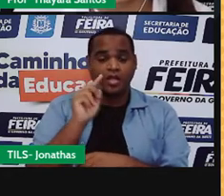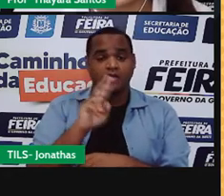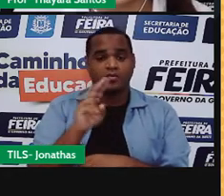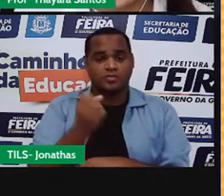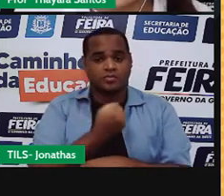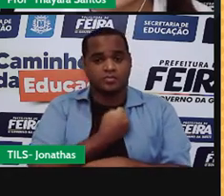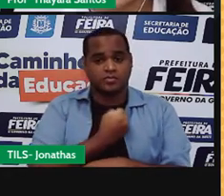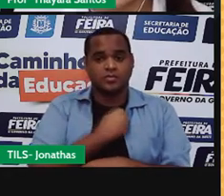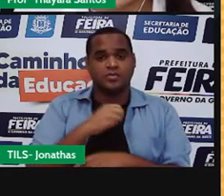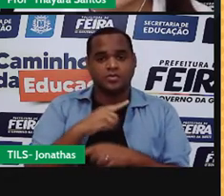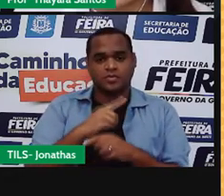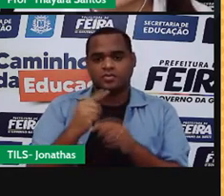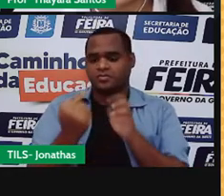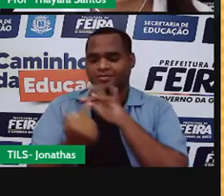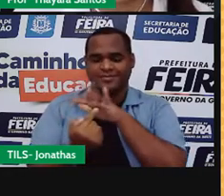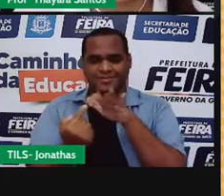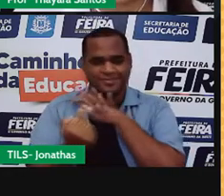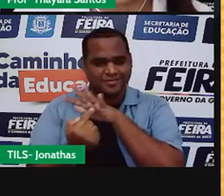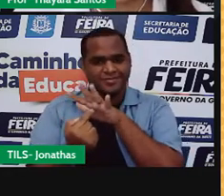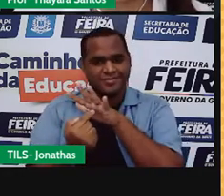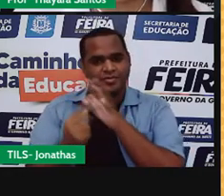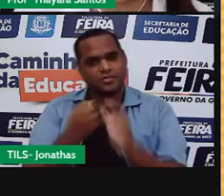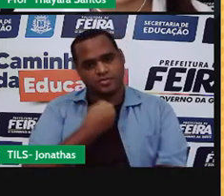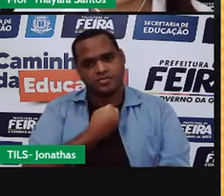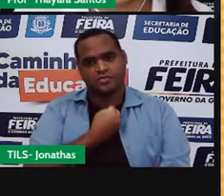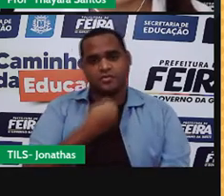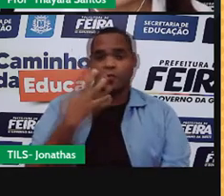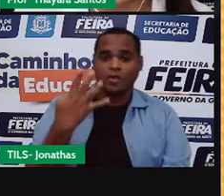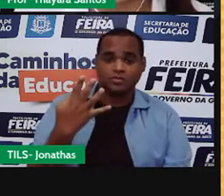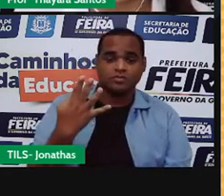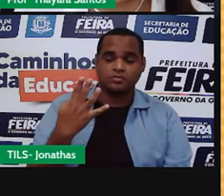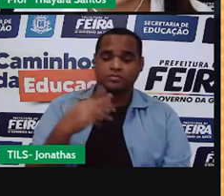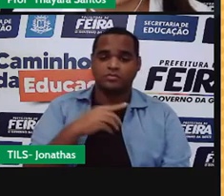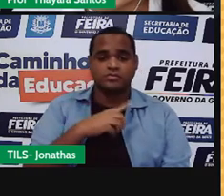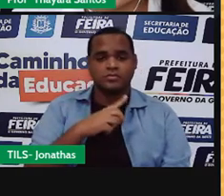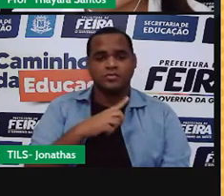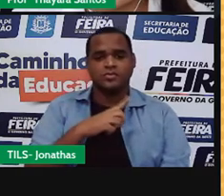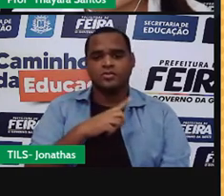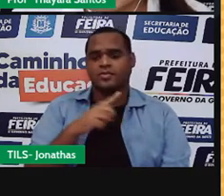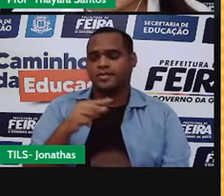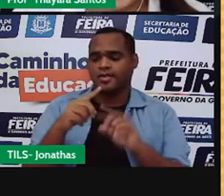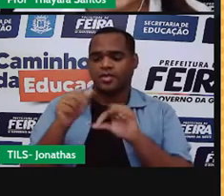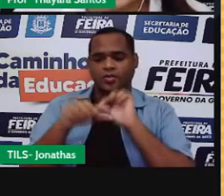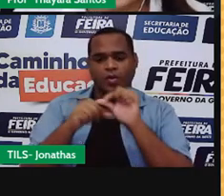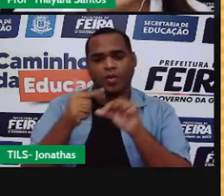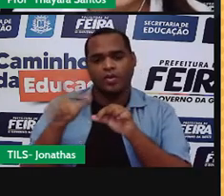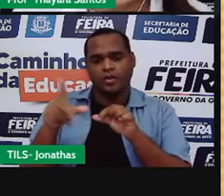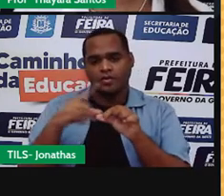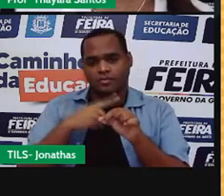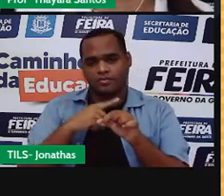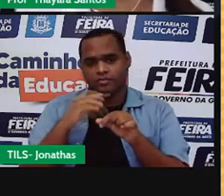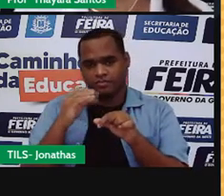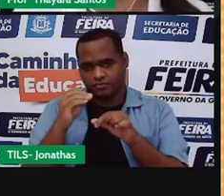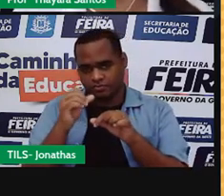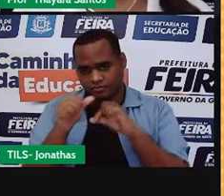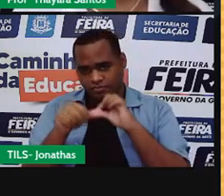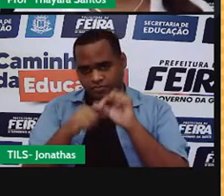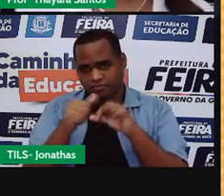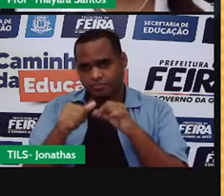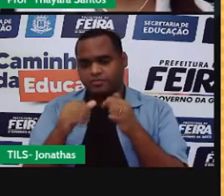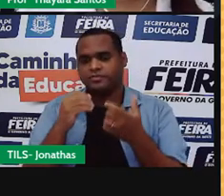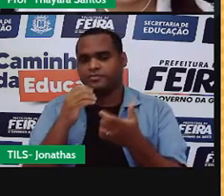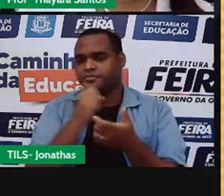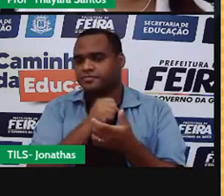para o estado gasoso. No número 4, gente está vendo passando do estado gasoso para o líquido. E no número 5,